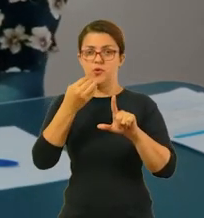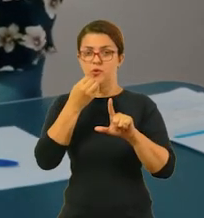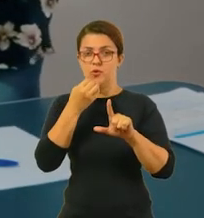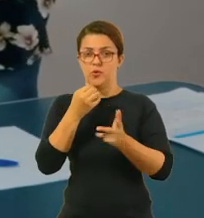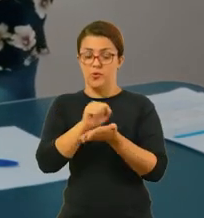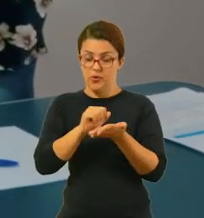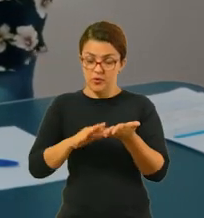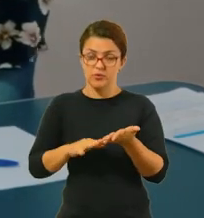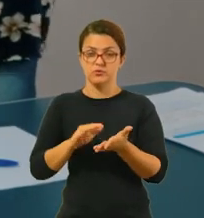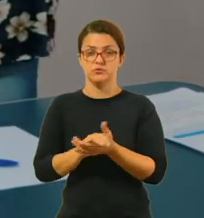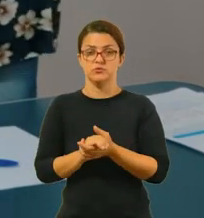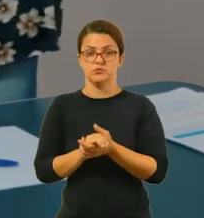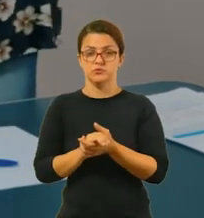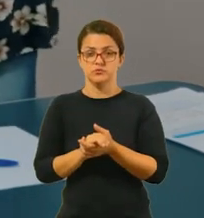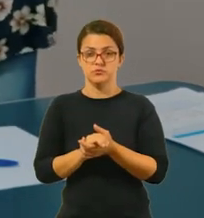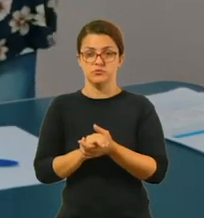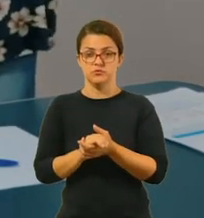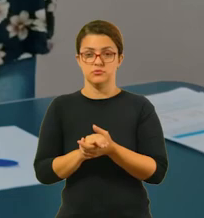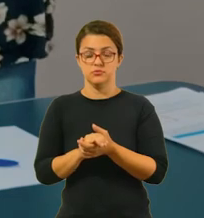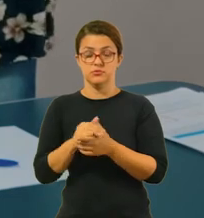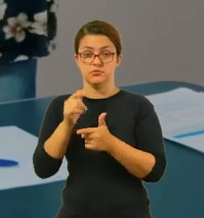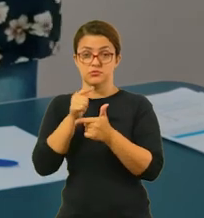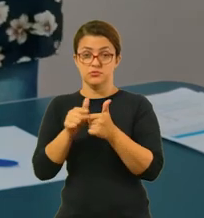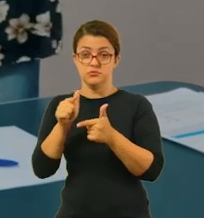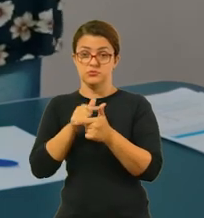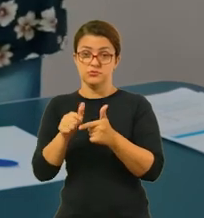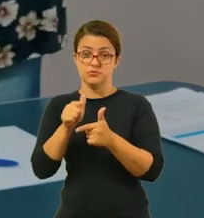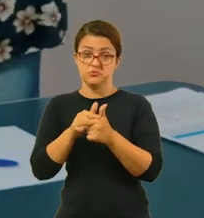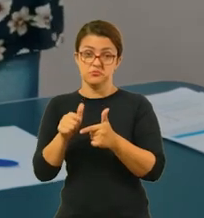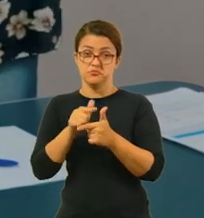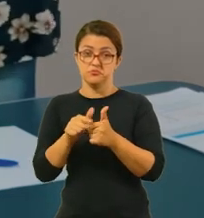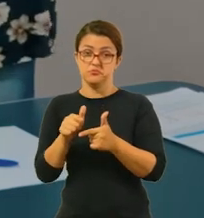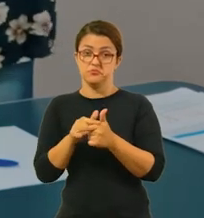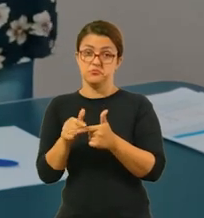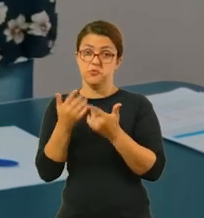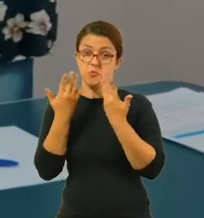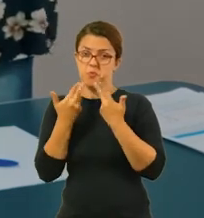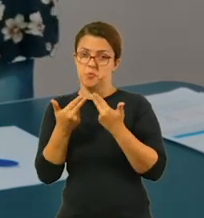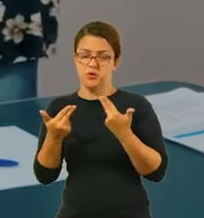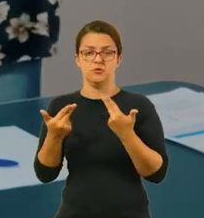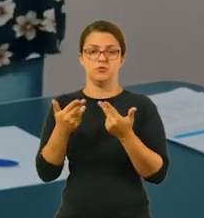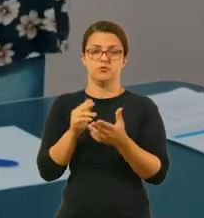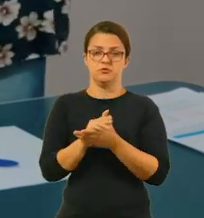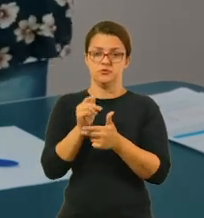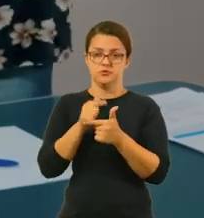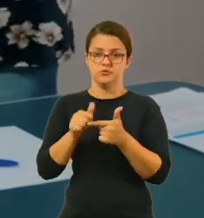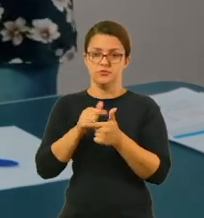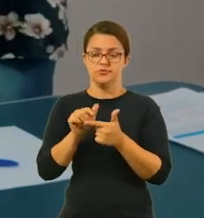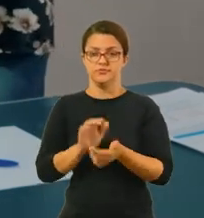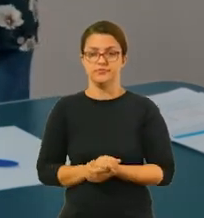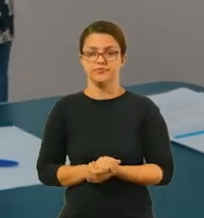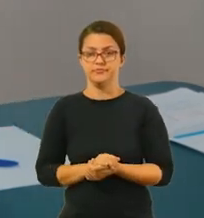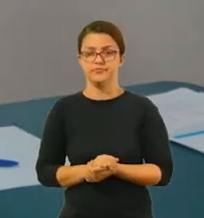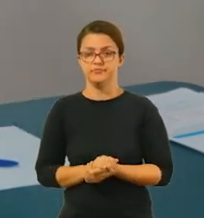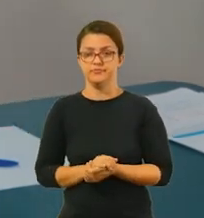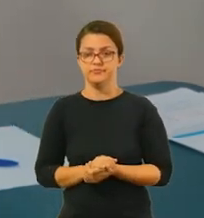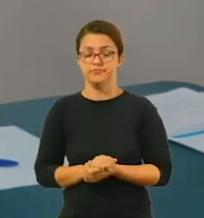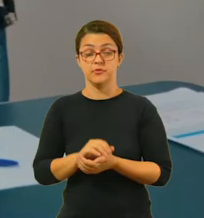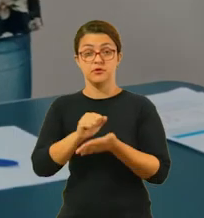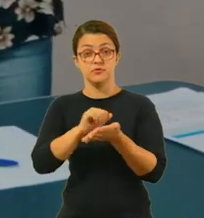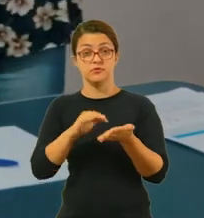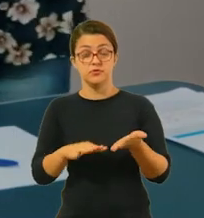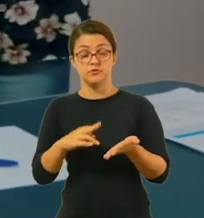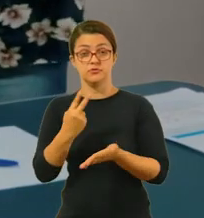está pedindo, um bicho da divisão. E aí gente não sabe que bicho é esse. Você vai formar de acordo com as cores, tá bom? Na